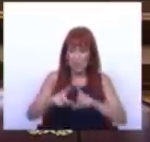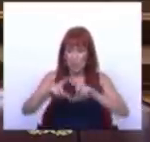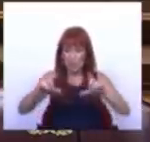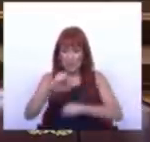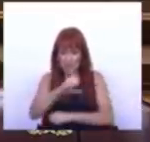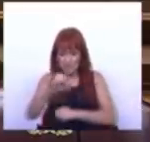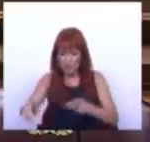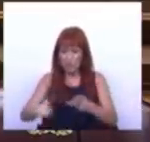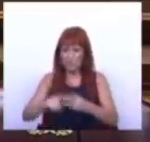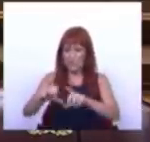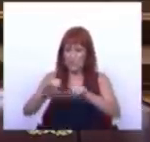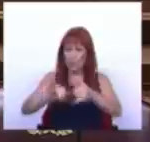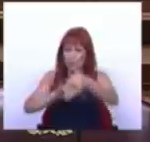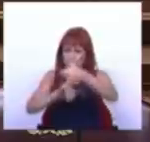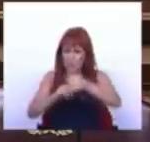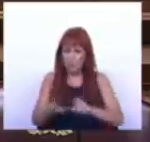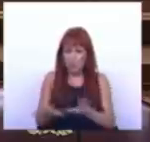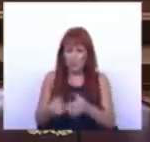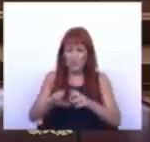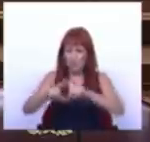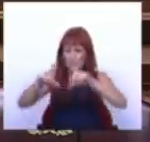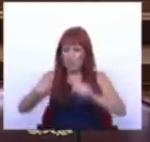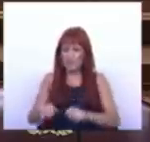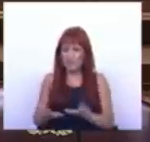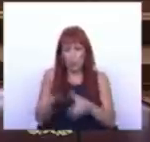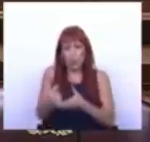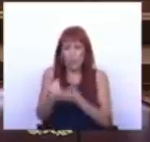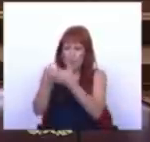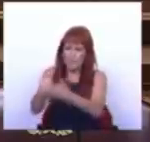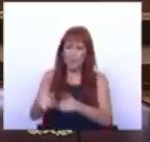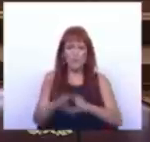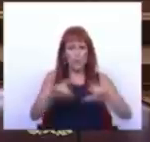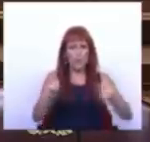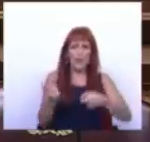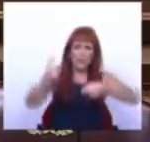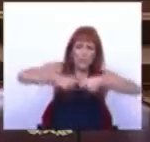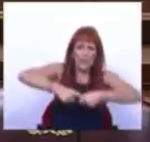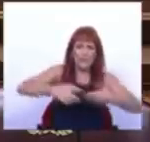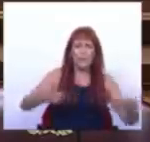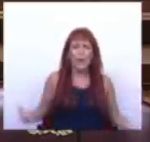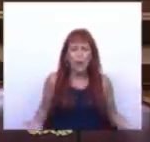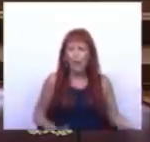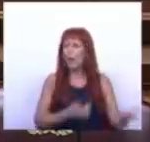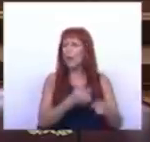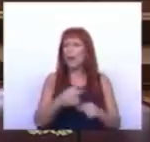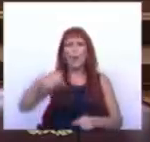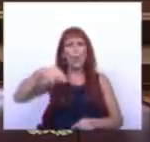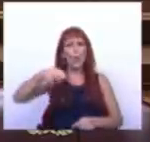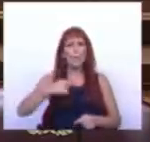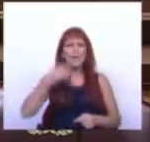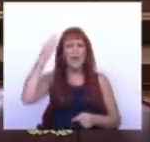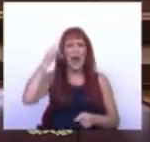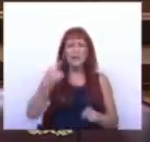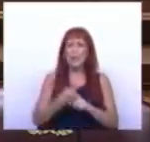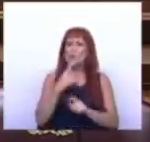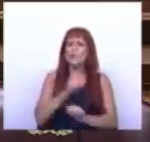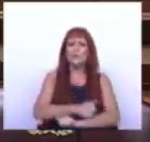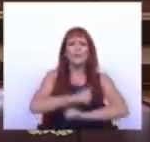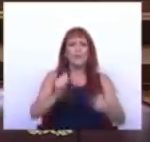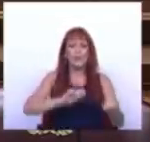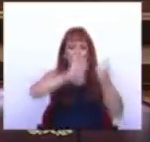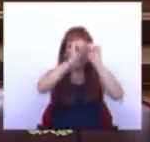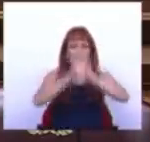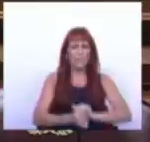cidadão, o cartão do sócio do clube, o cartão da claque e o cartão do adepto. Portanto, o Partido Socialista conseguiu esta coisa fantástica, que é